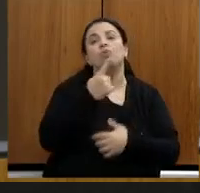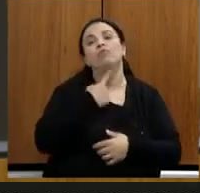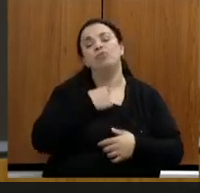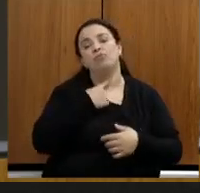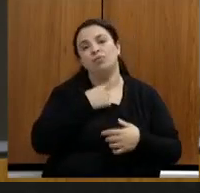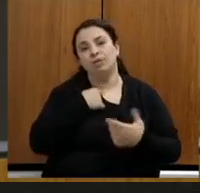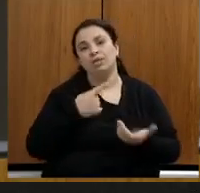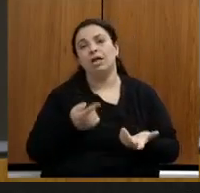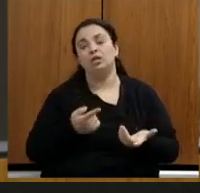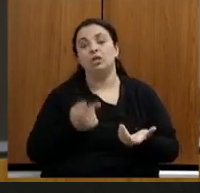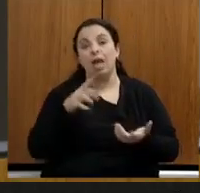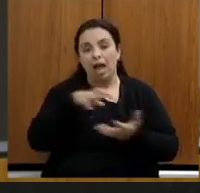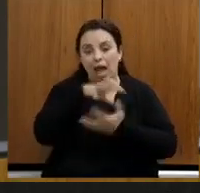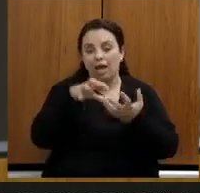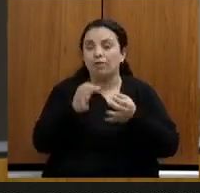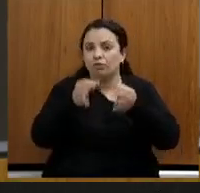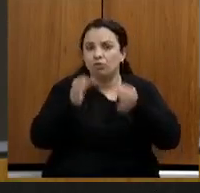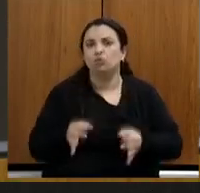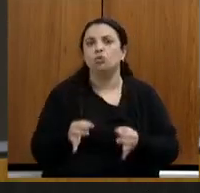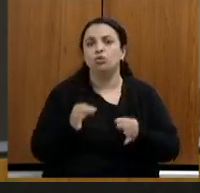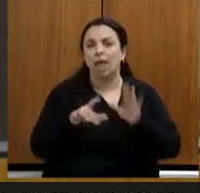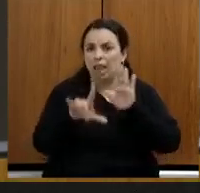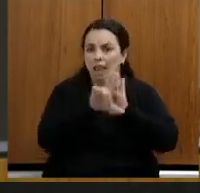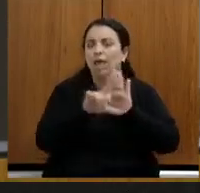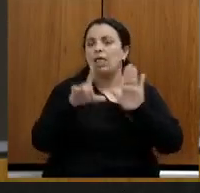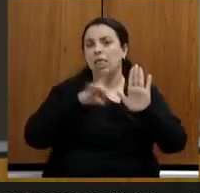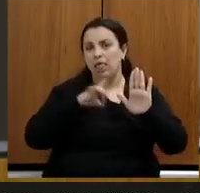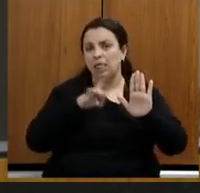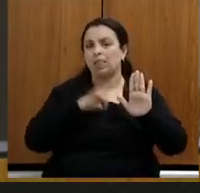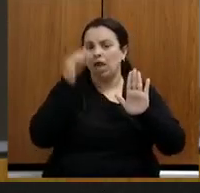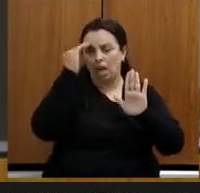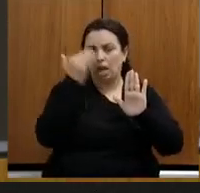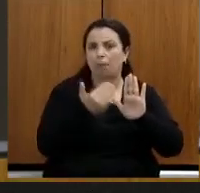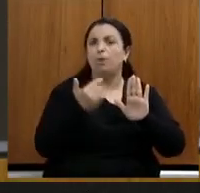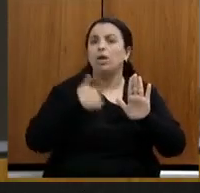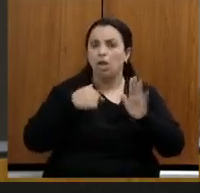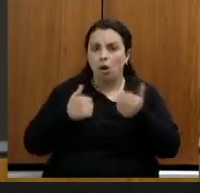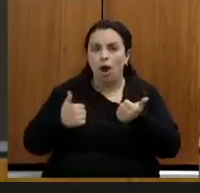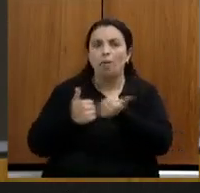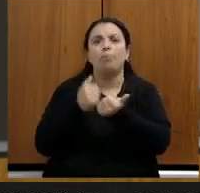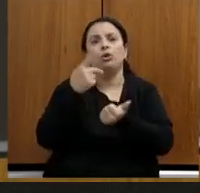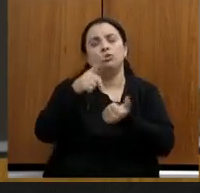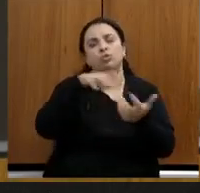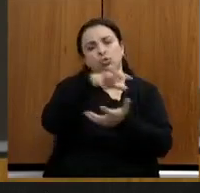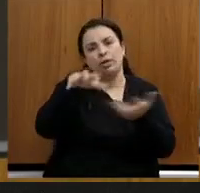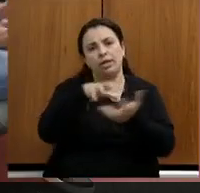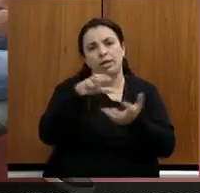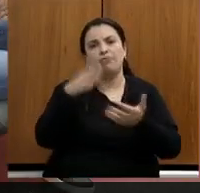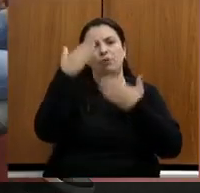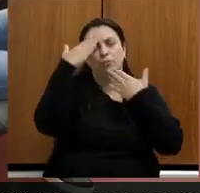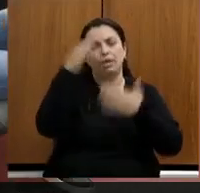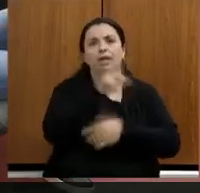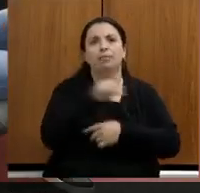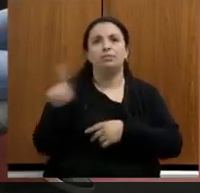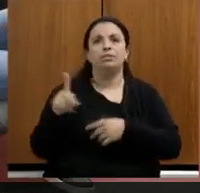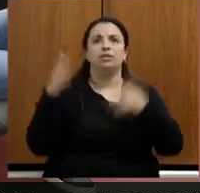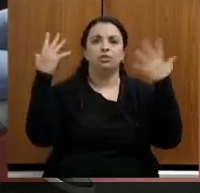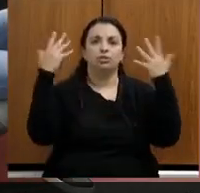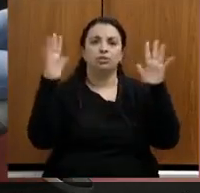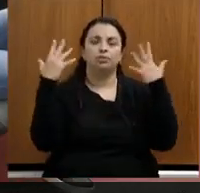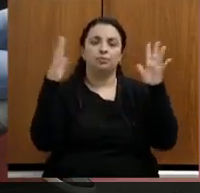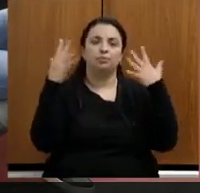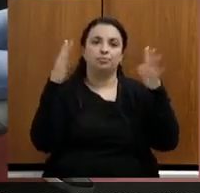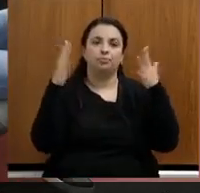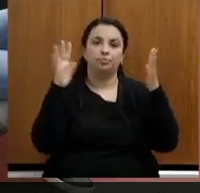é justa é legítima por isso eu também expresso aqui o meu apoio a greve que vocês estão realizando obrigada presidente muito